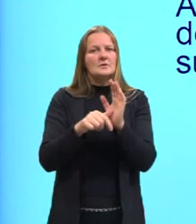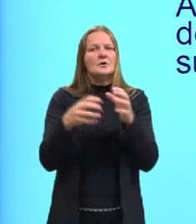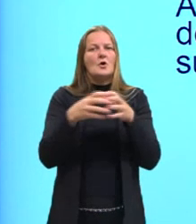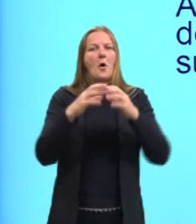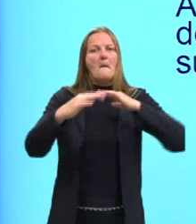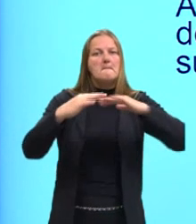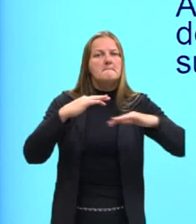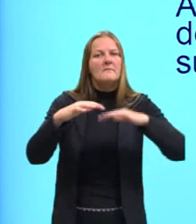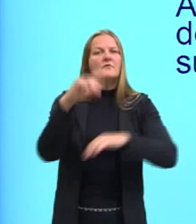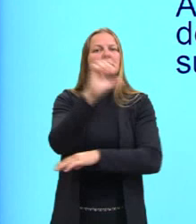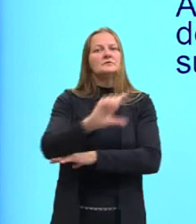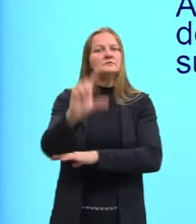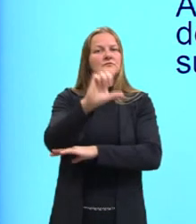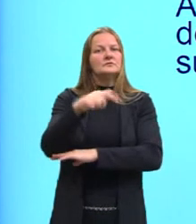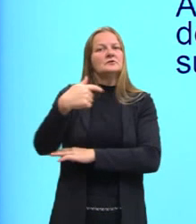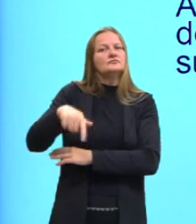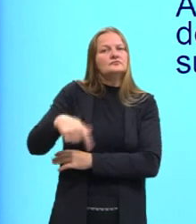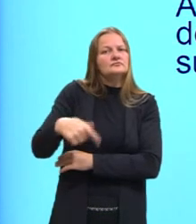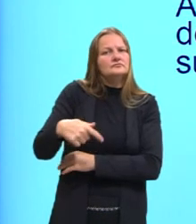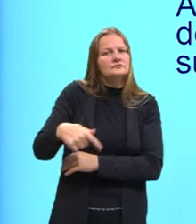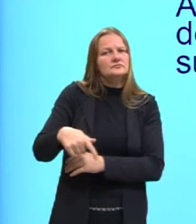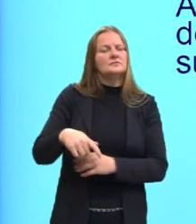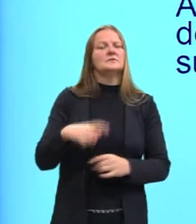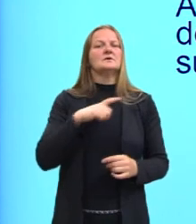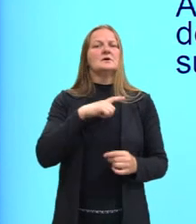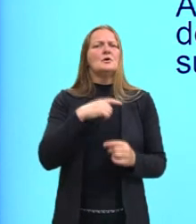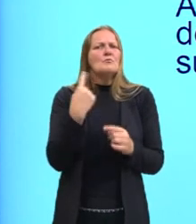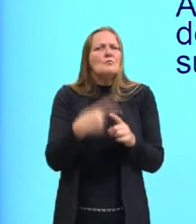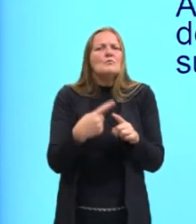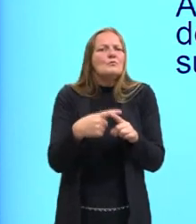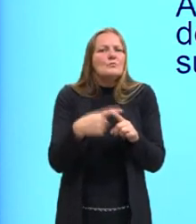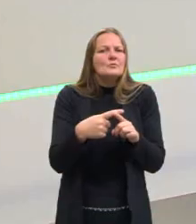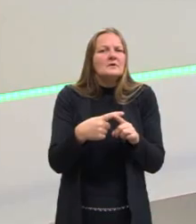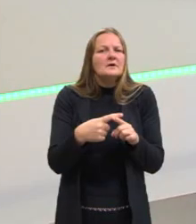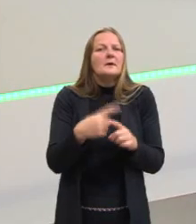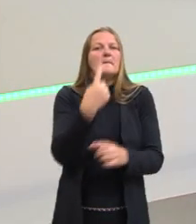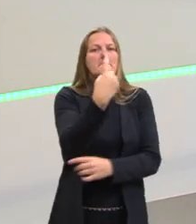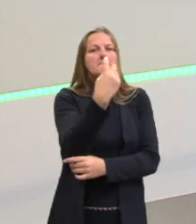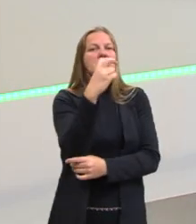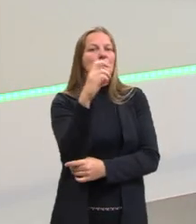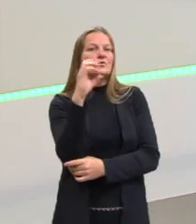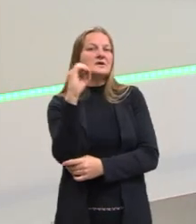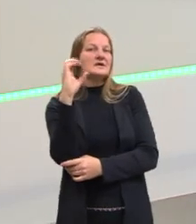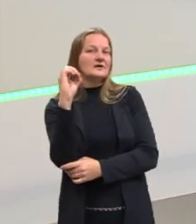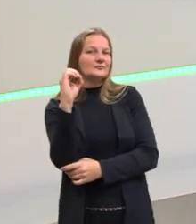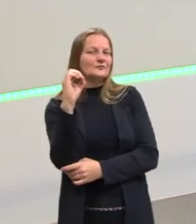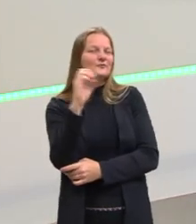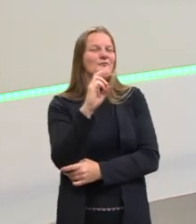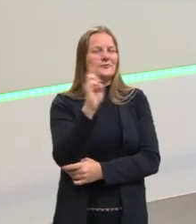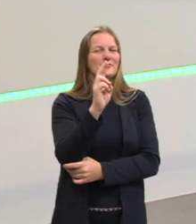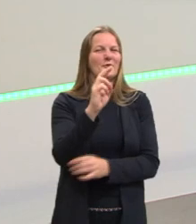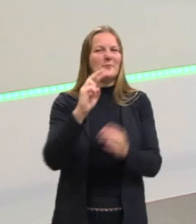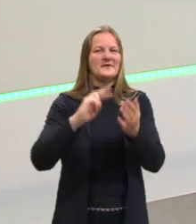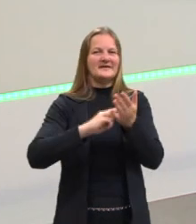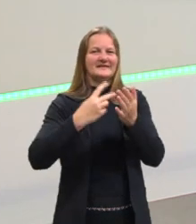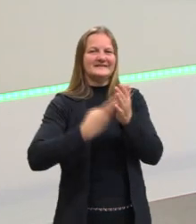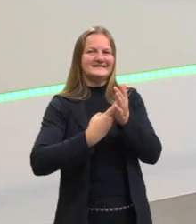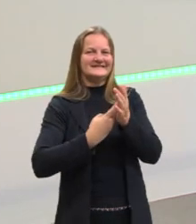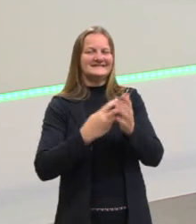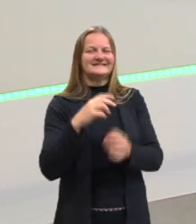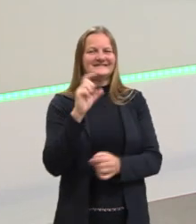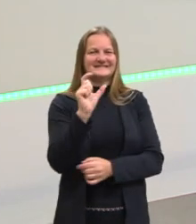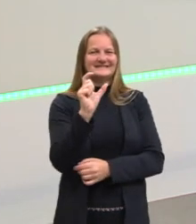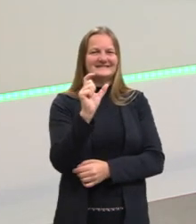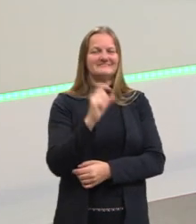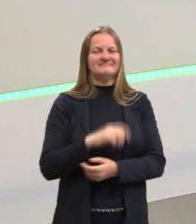movimento literário quinhentista. Quinhentista por quê? Por causa de 1500. Então, gente utiliza esse quinhentismo